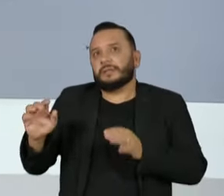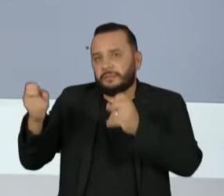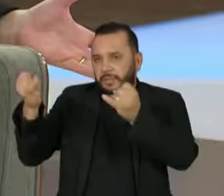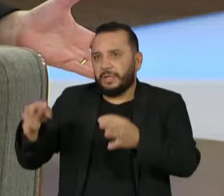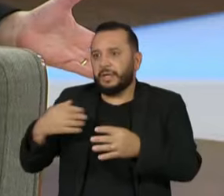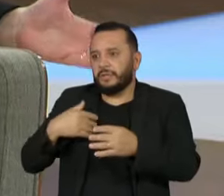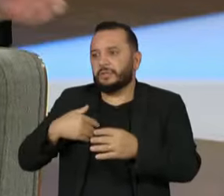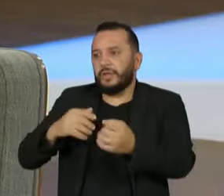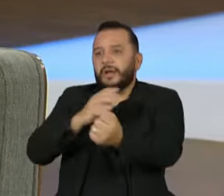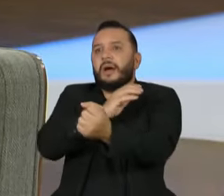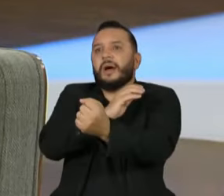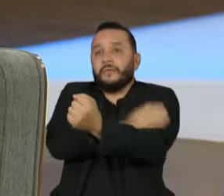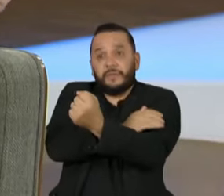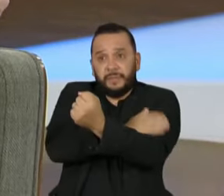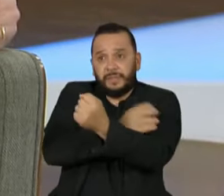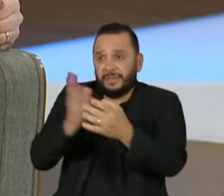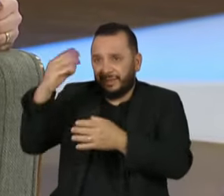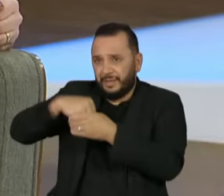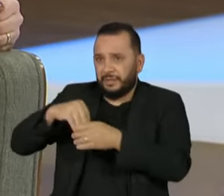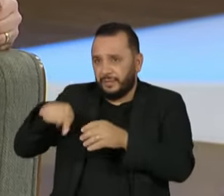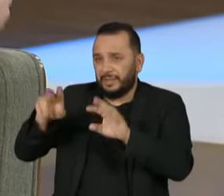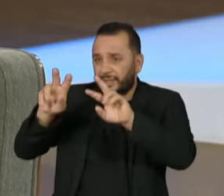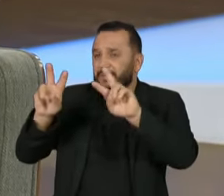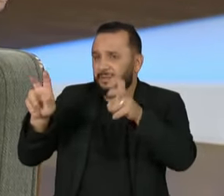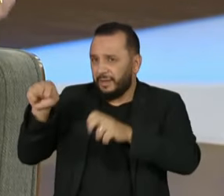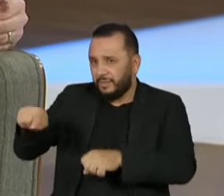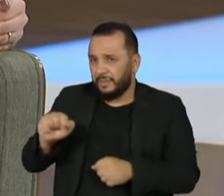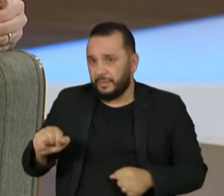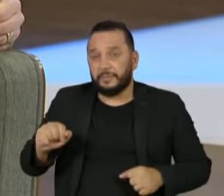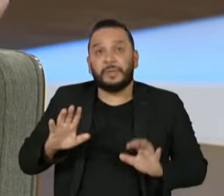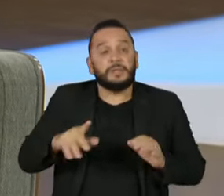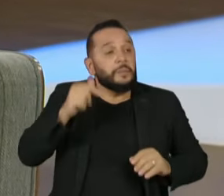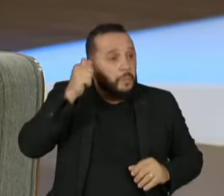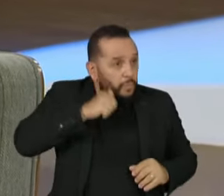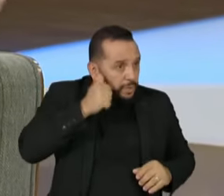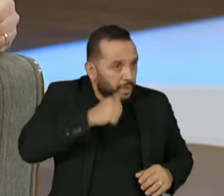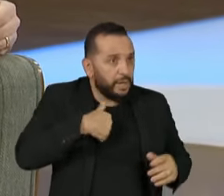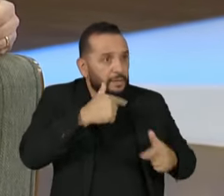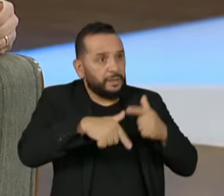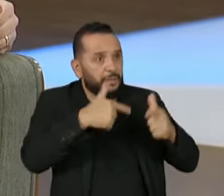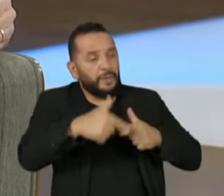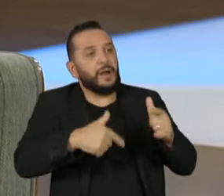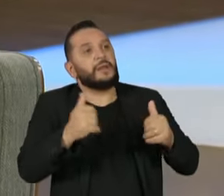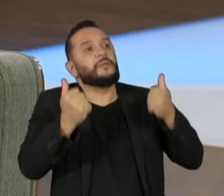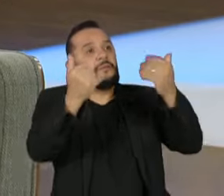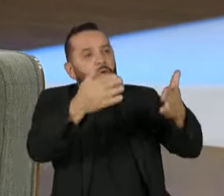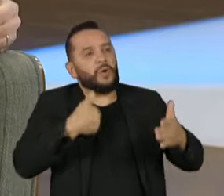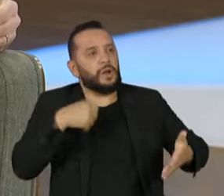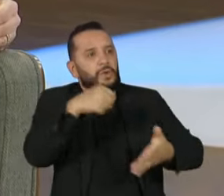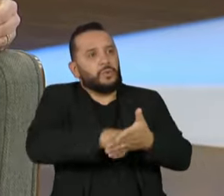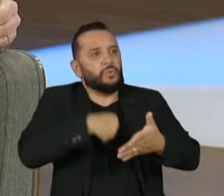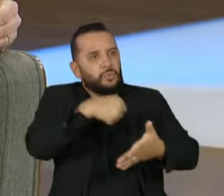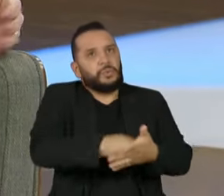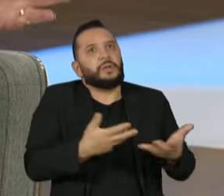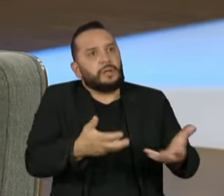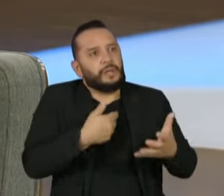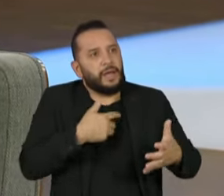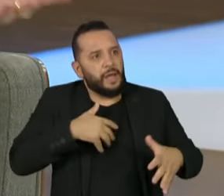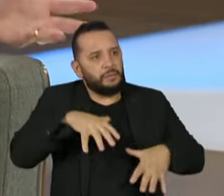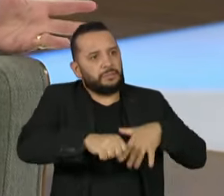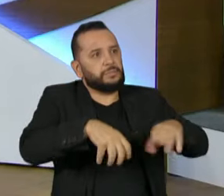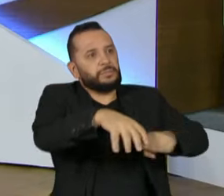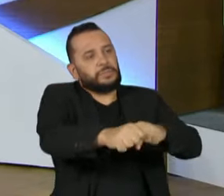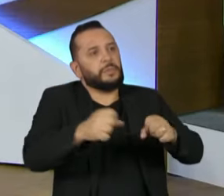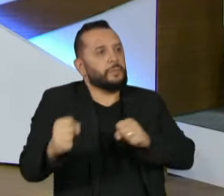essa questão. Eu não digo... Para mim, feminista é aquela mulher que trabalha fora, que luta pelos seus direitos, que quer o seu espaço de poder. Eu estava